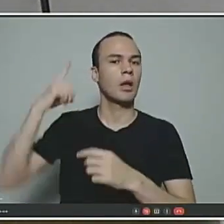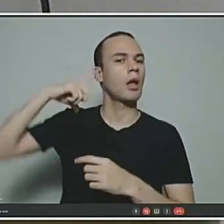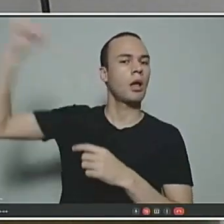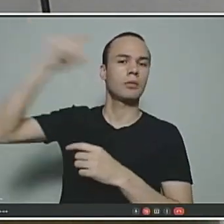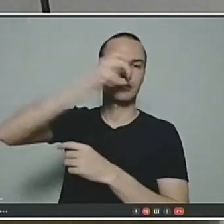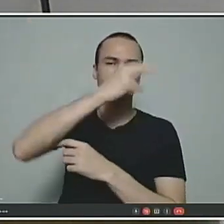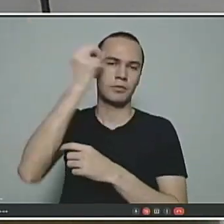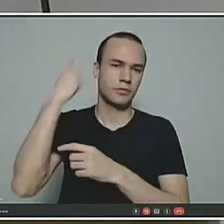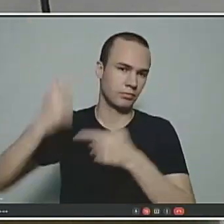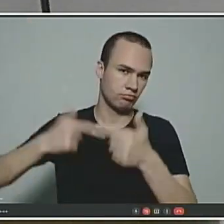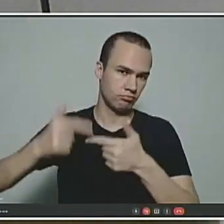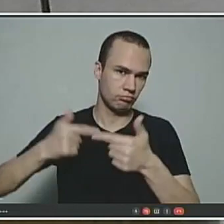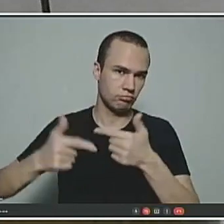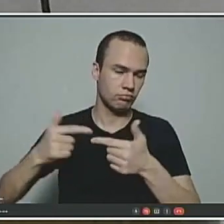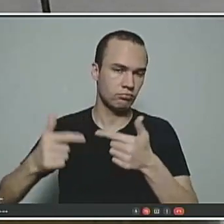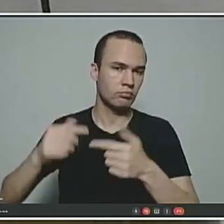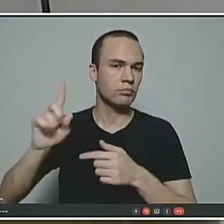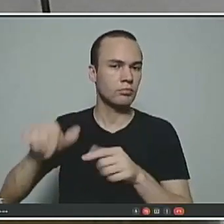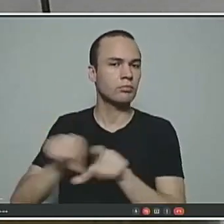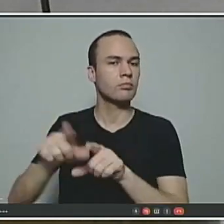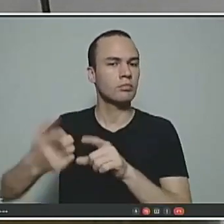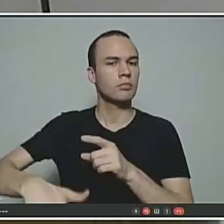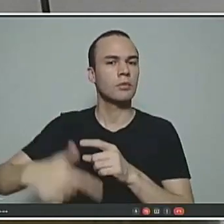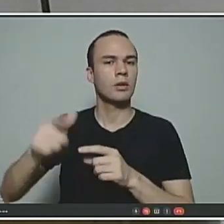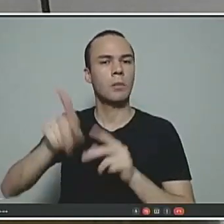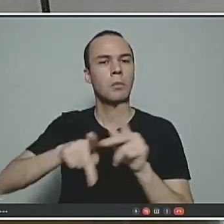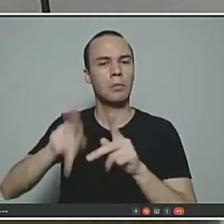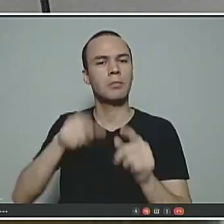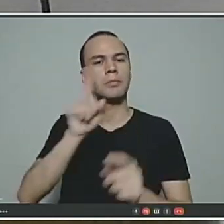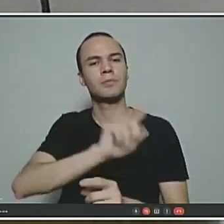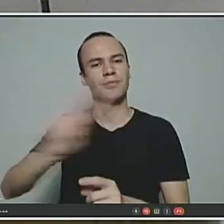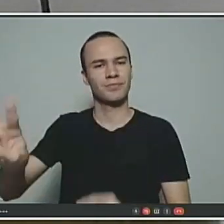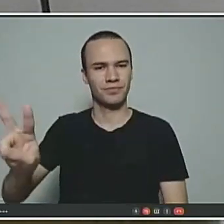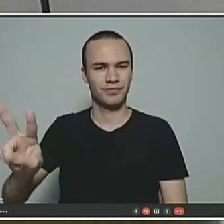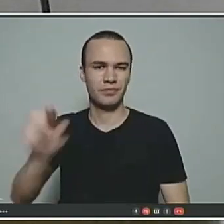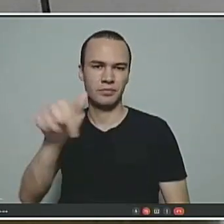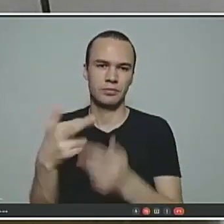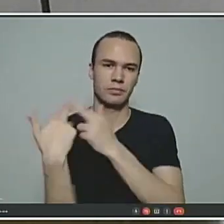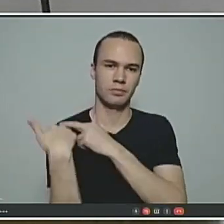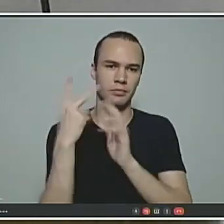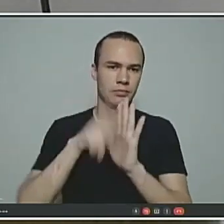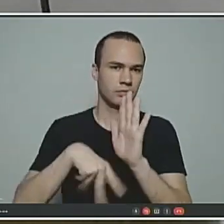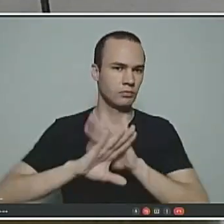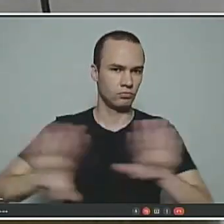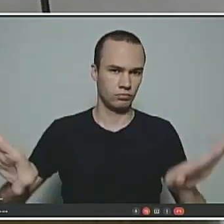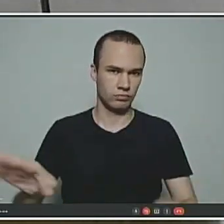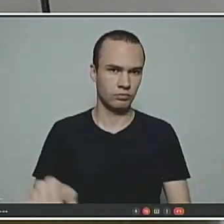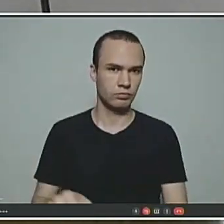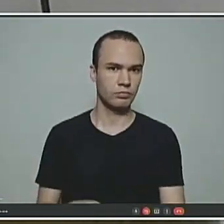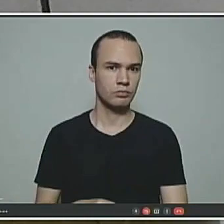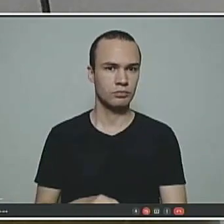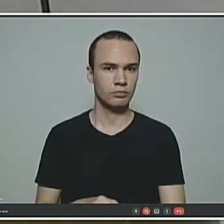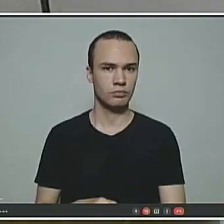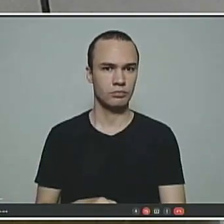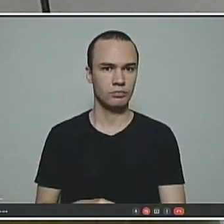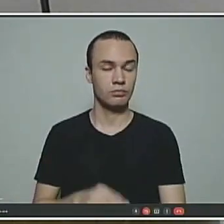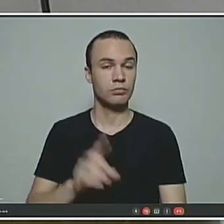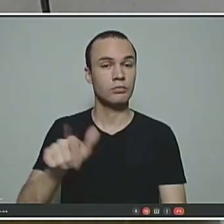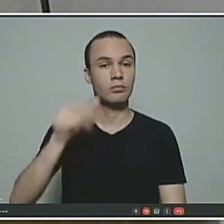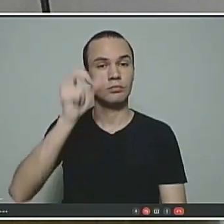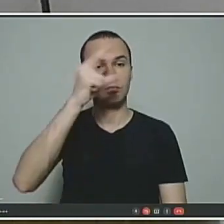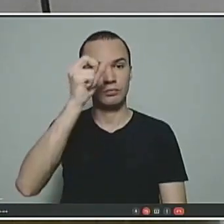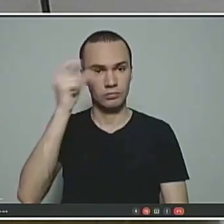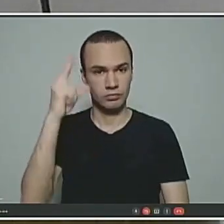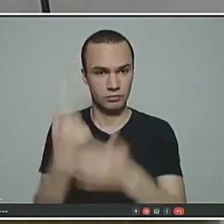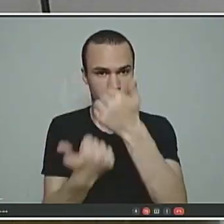e os dois agentes públicos lá que estão à frente desse projeto. Cito, vice-prefeito